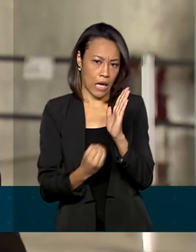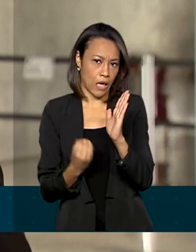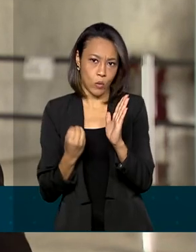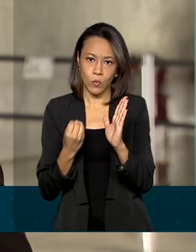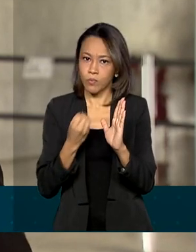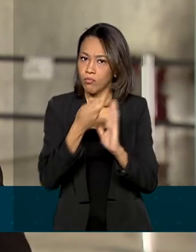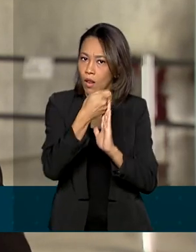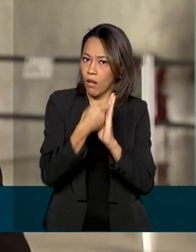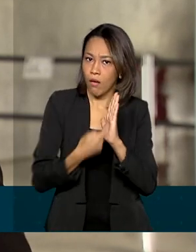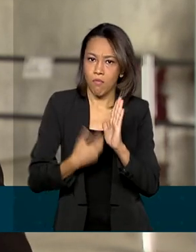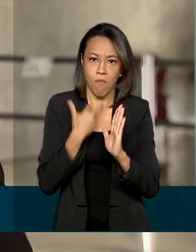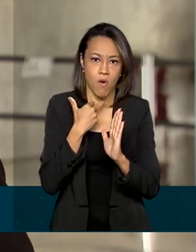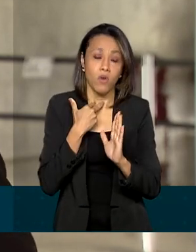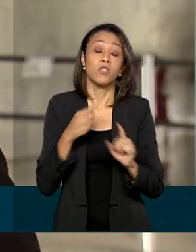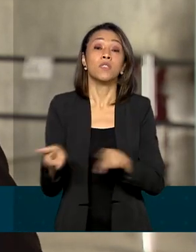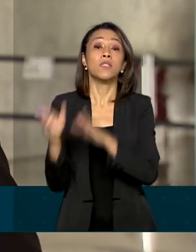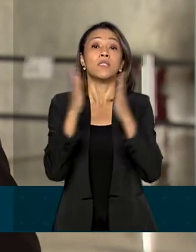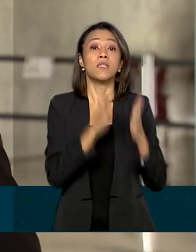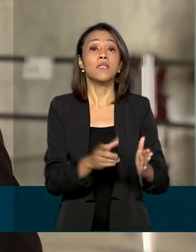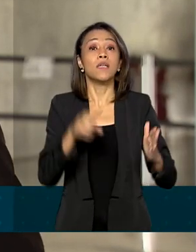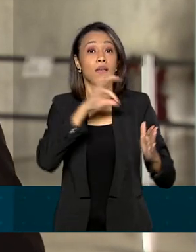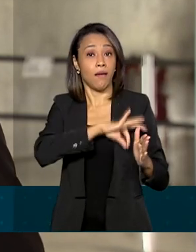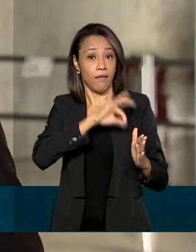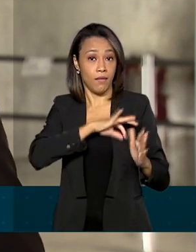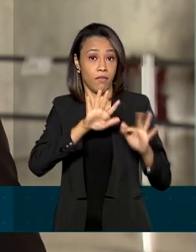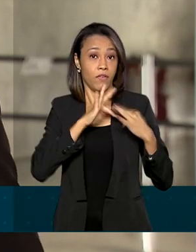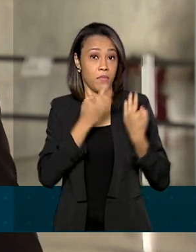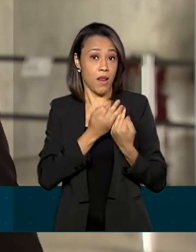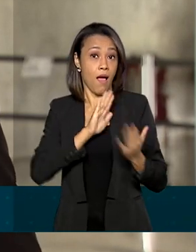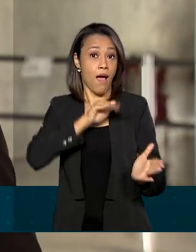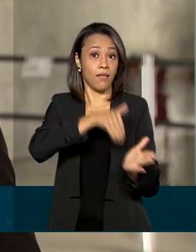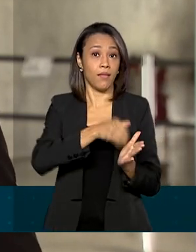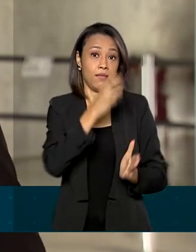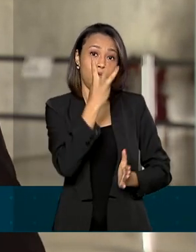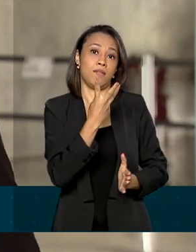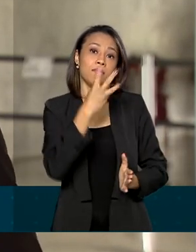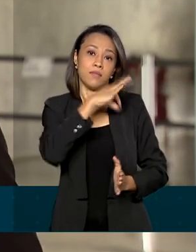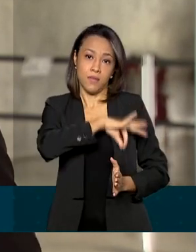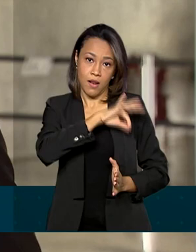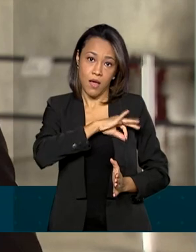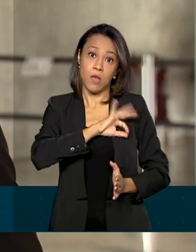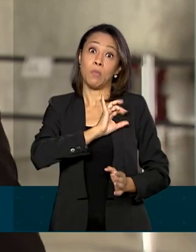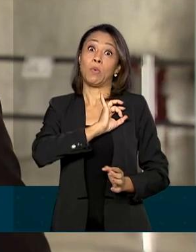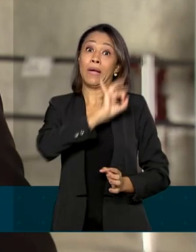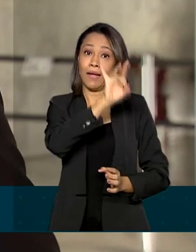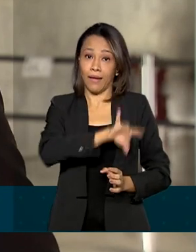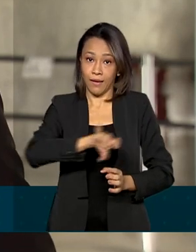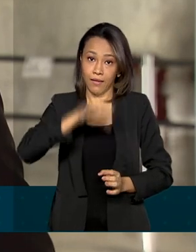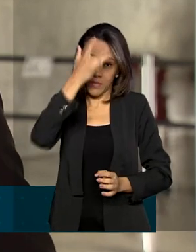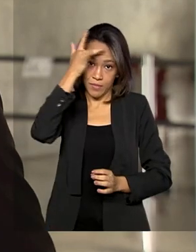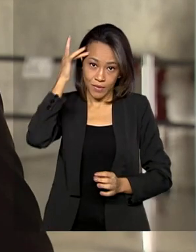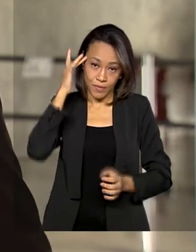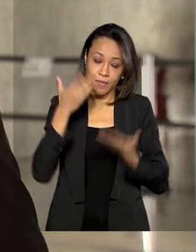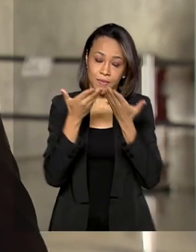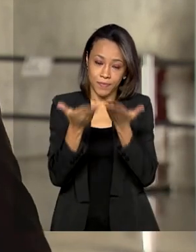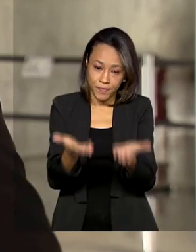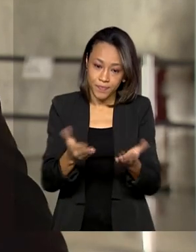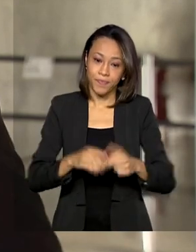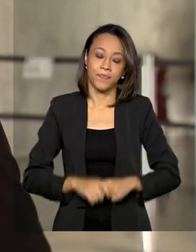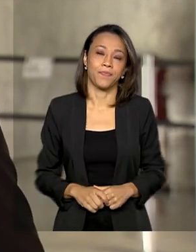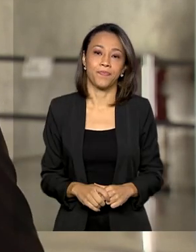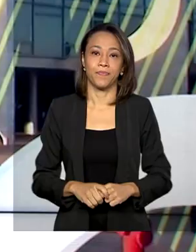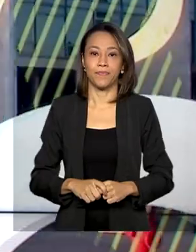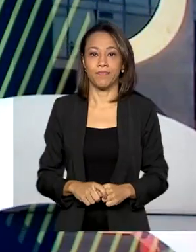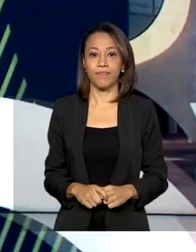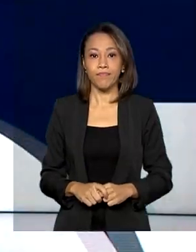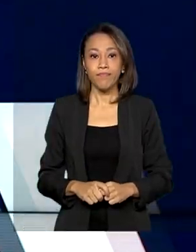candidato precisa ter uma renda familiar mensal bruta de até 3 salários mínimos por pessoa. Glauco de Queiroz, para o Governo